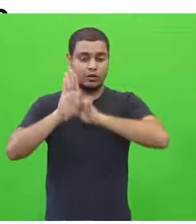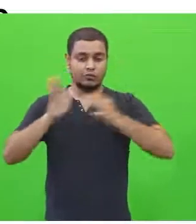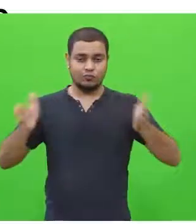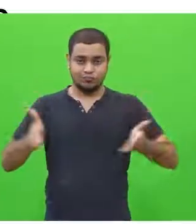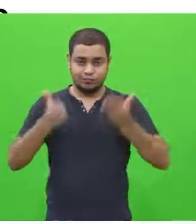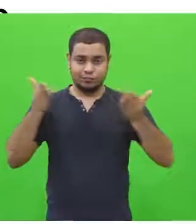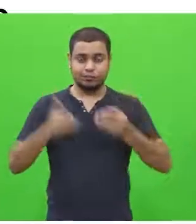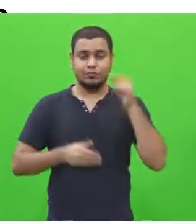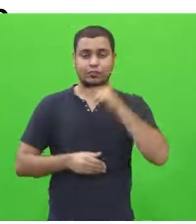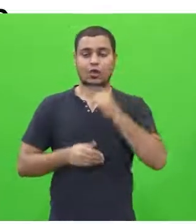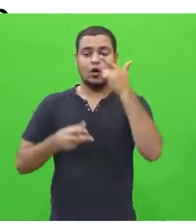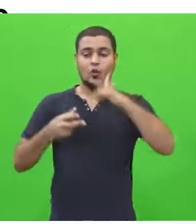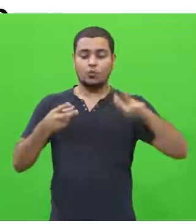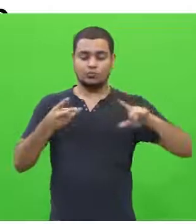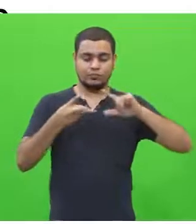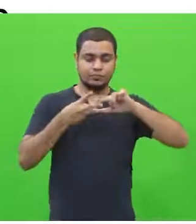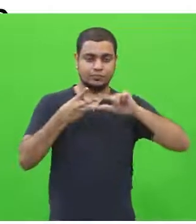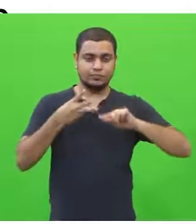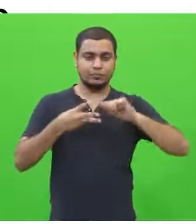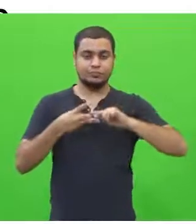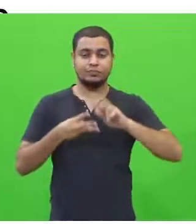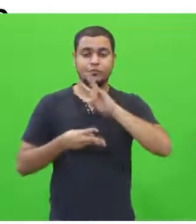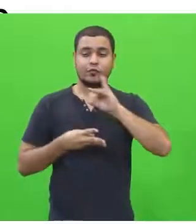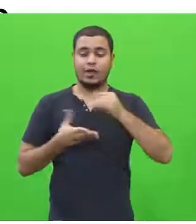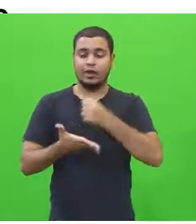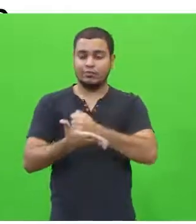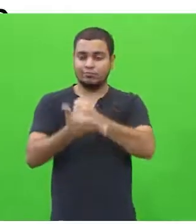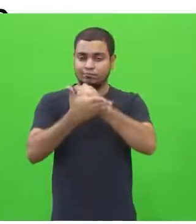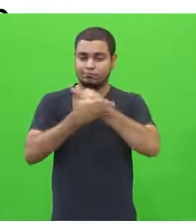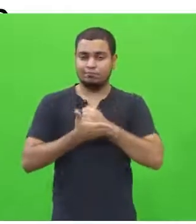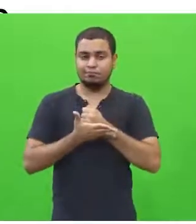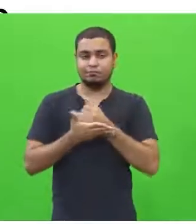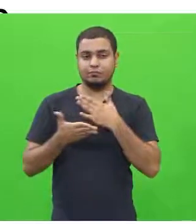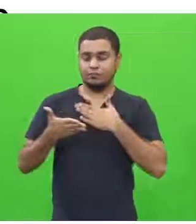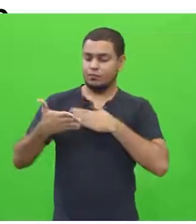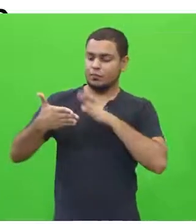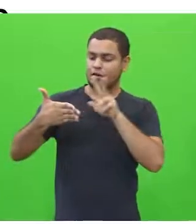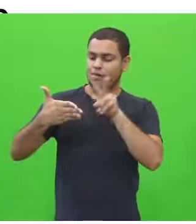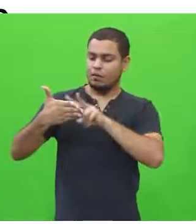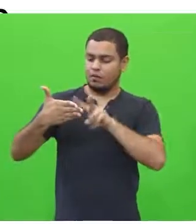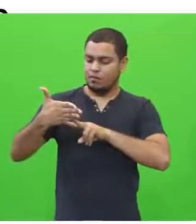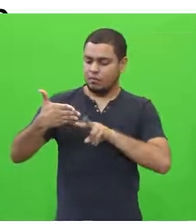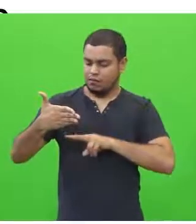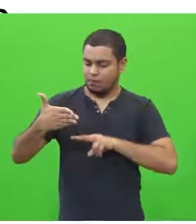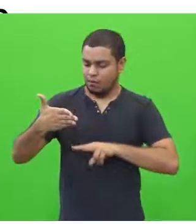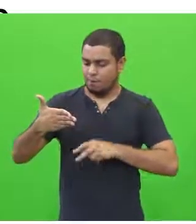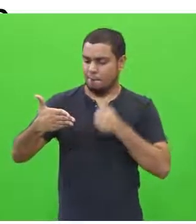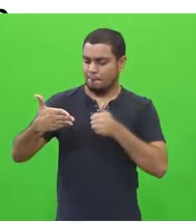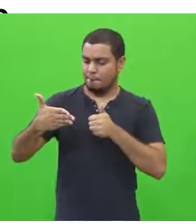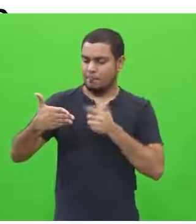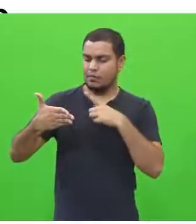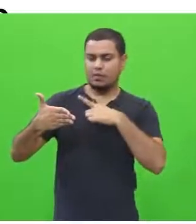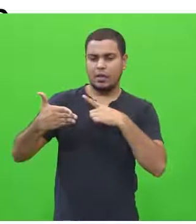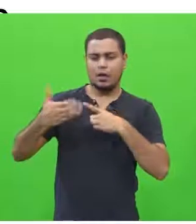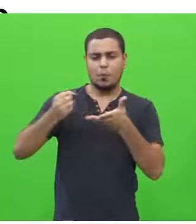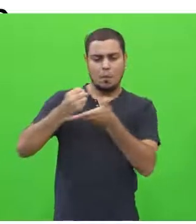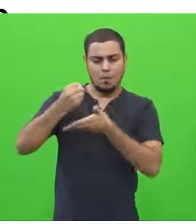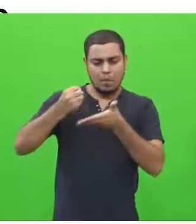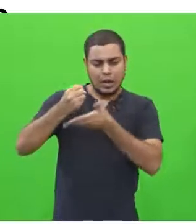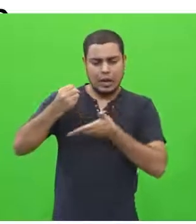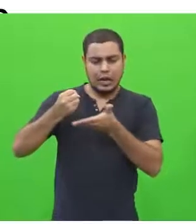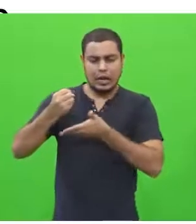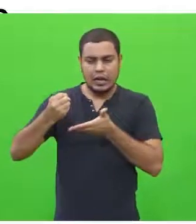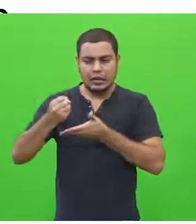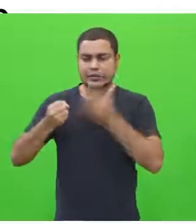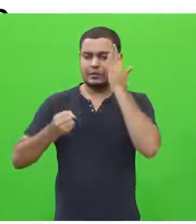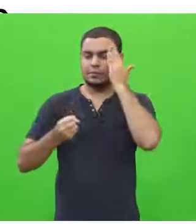dentre outros dois, vão fazer com que nós tenhamos subsídios significativos,